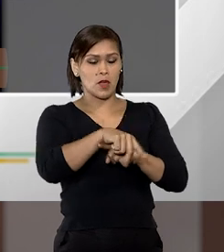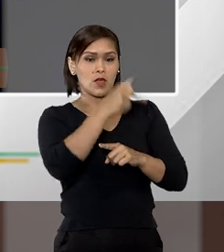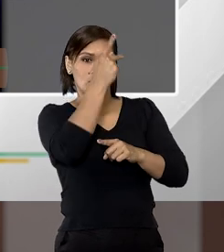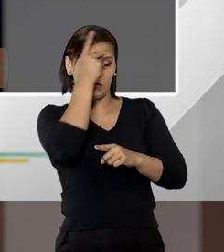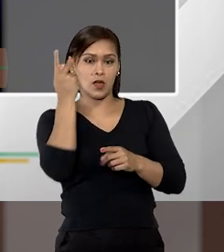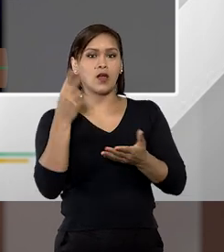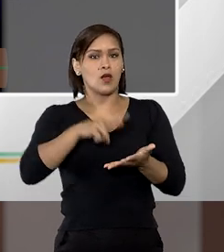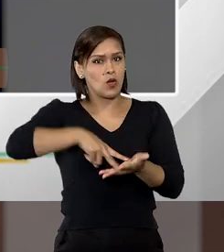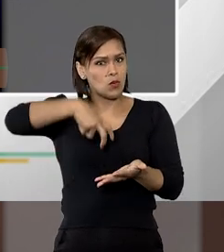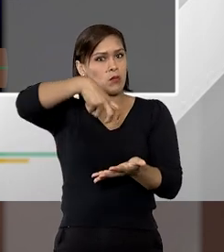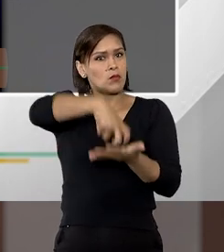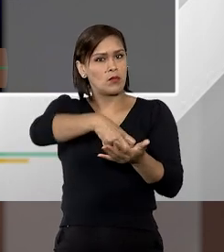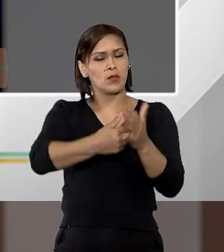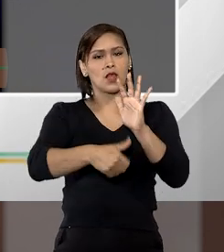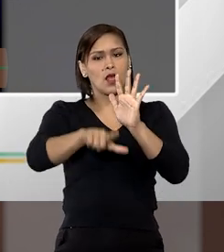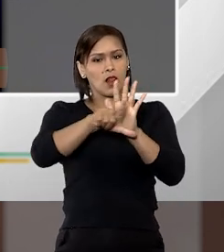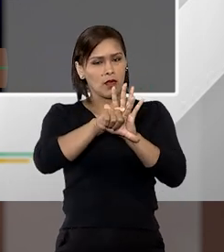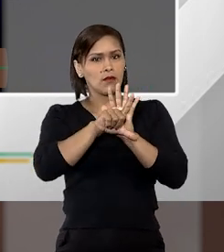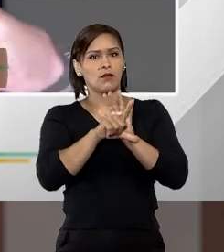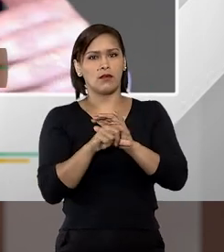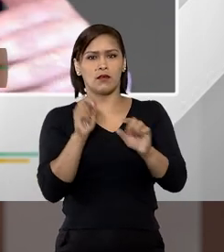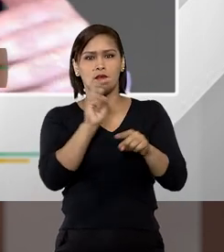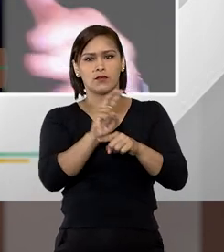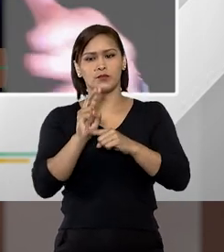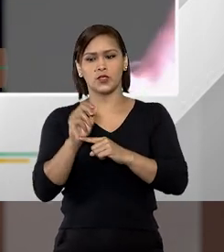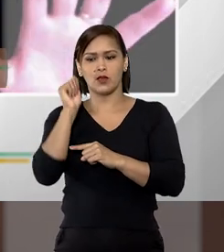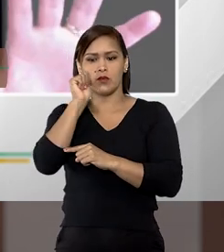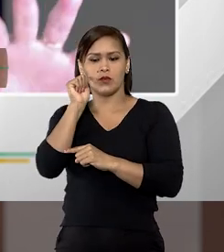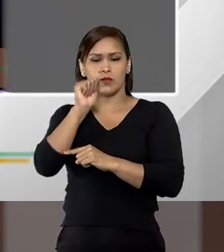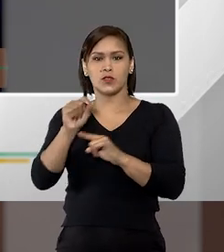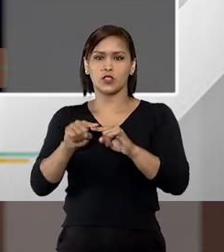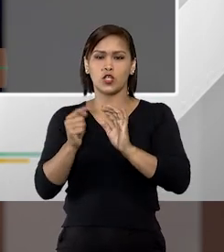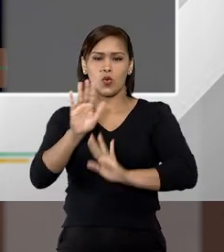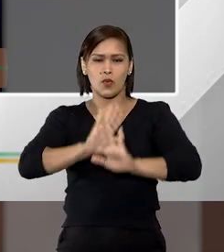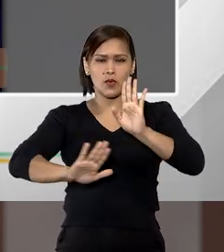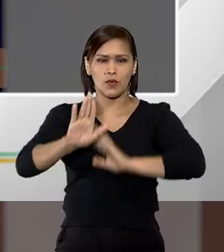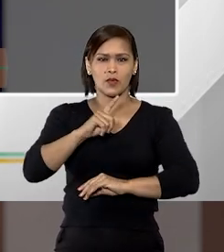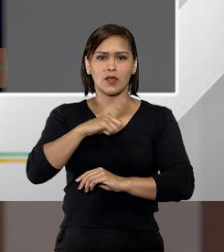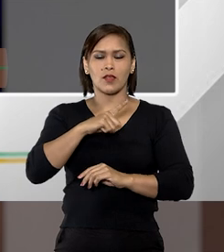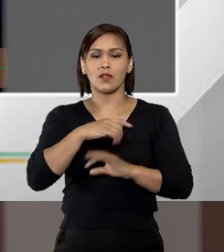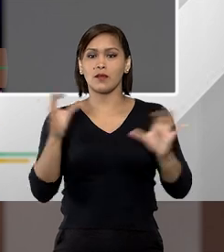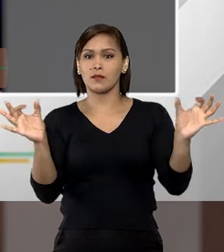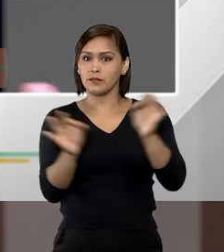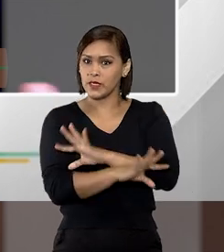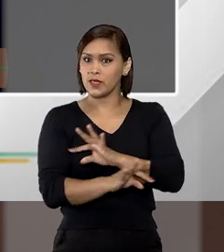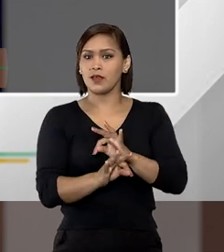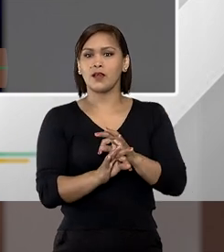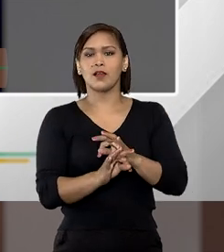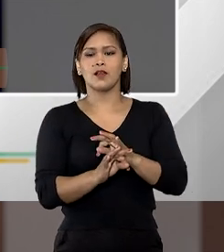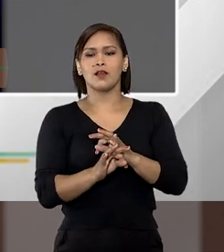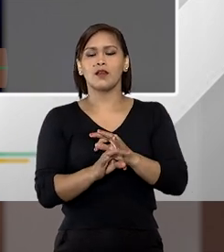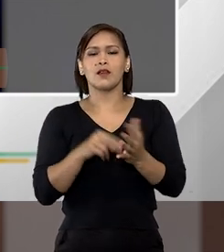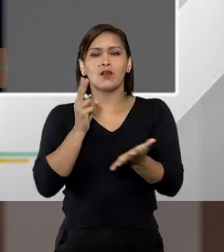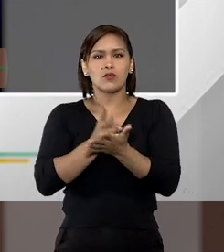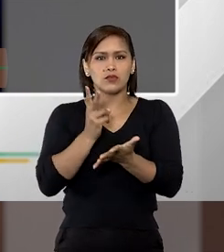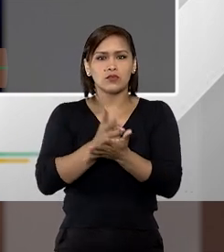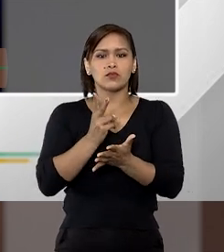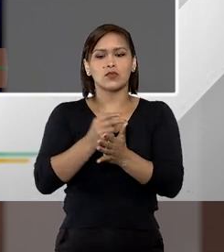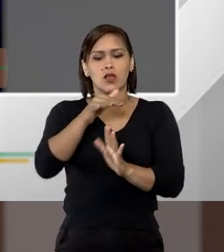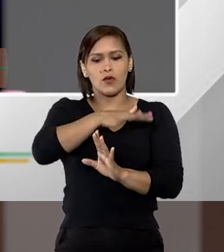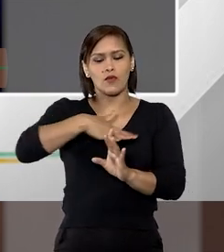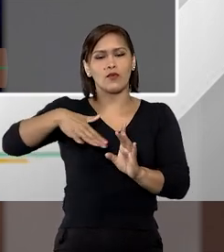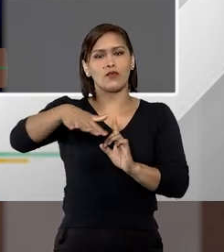fazer cumprir a medida protetiva e para acabar de uma vez por toda aquela situação de violência.